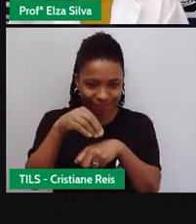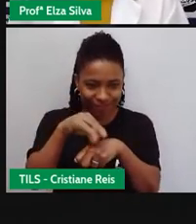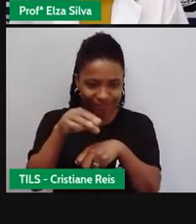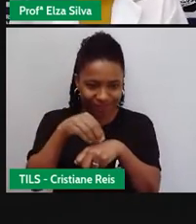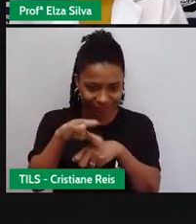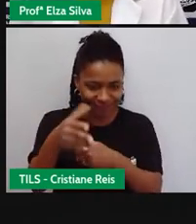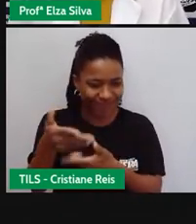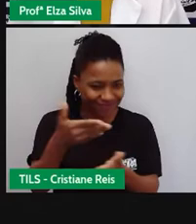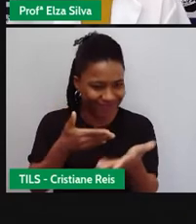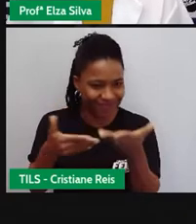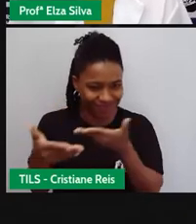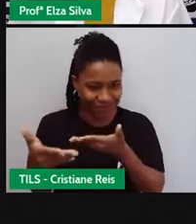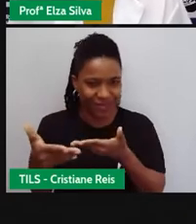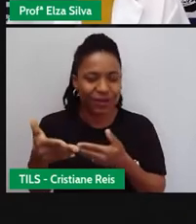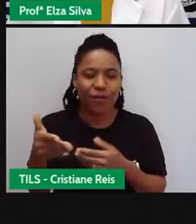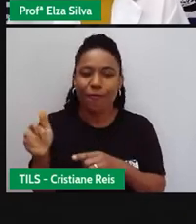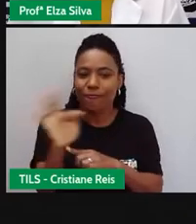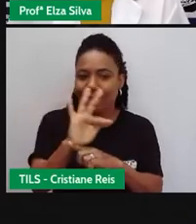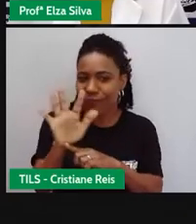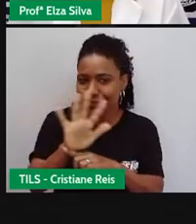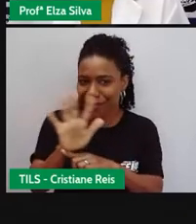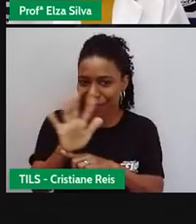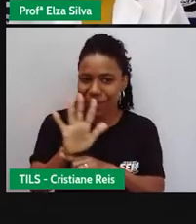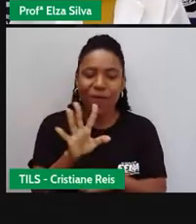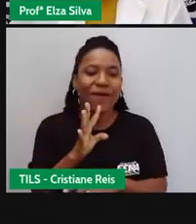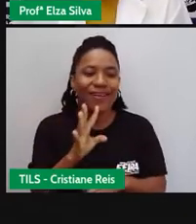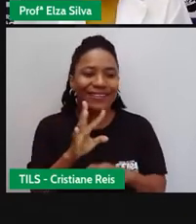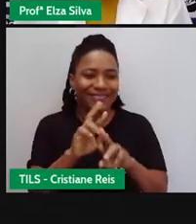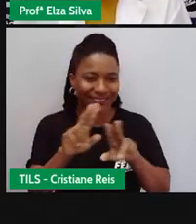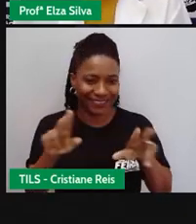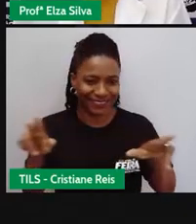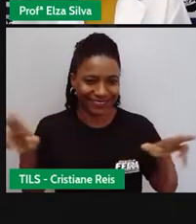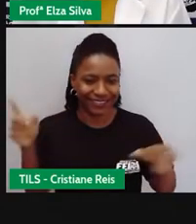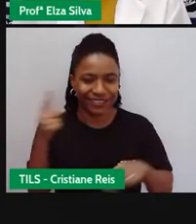em alta na produção cinematográfica.